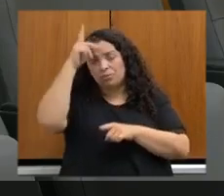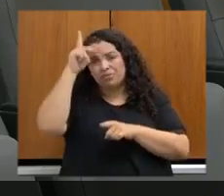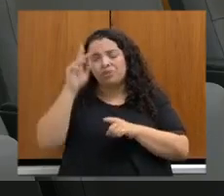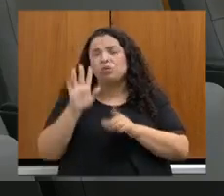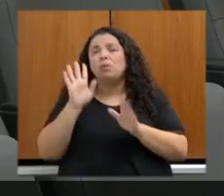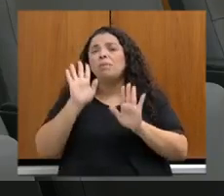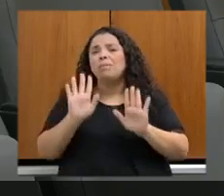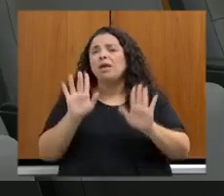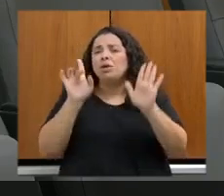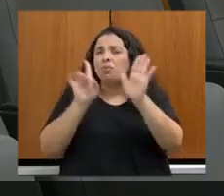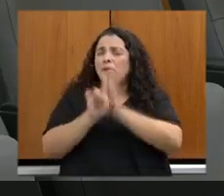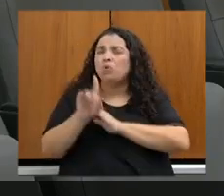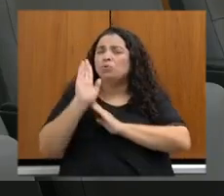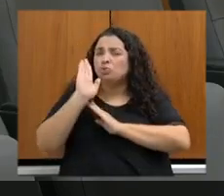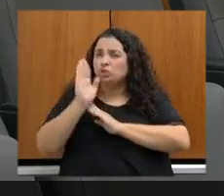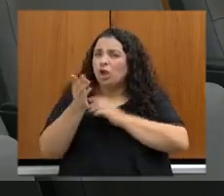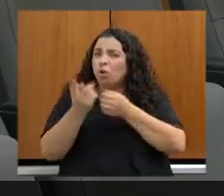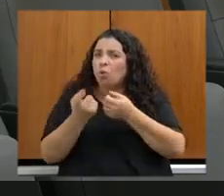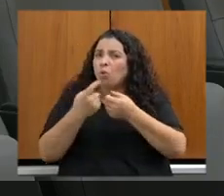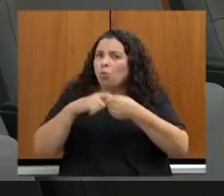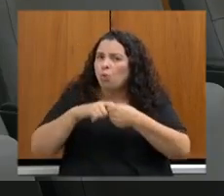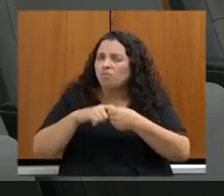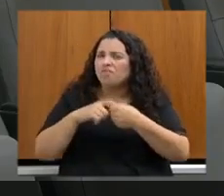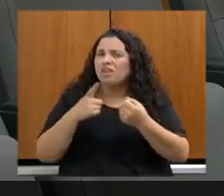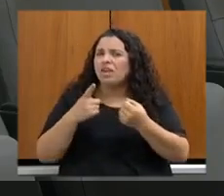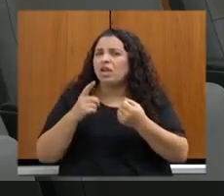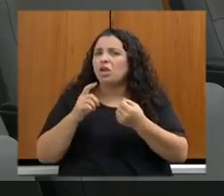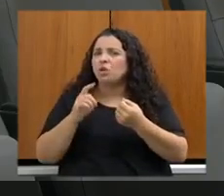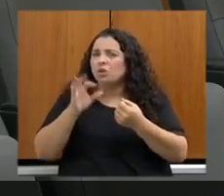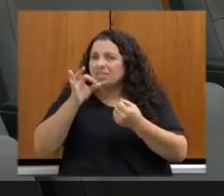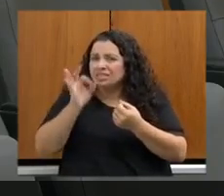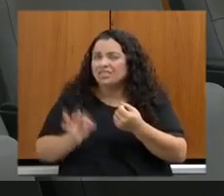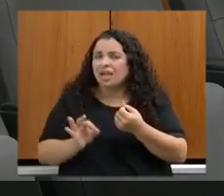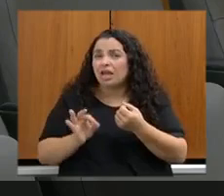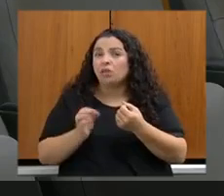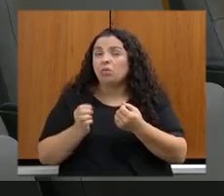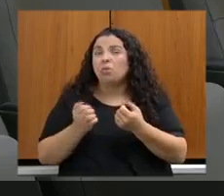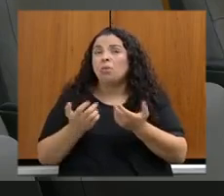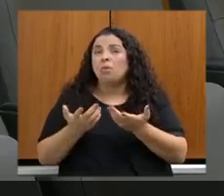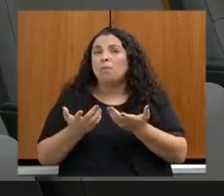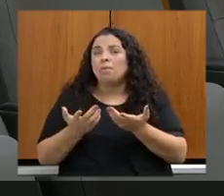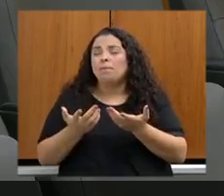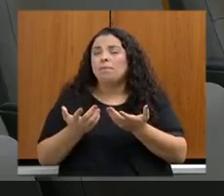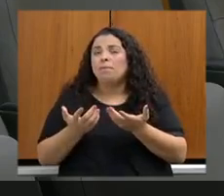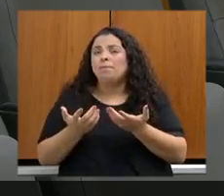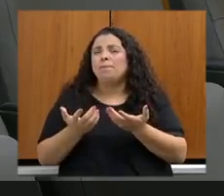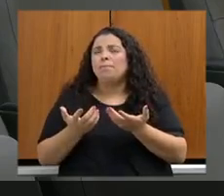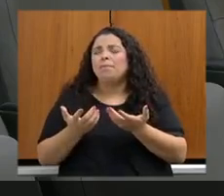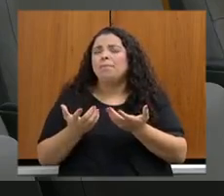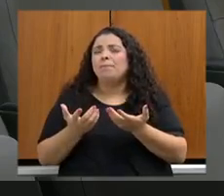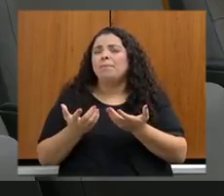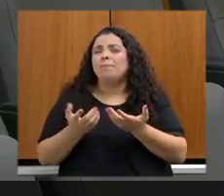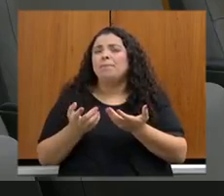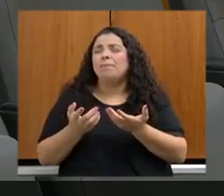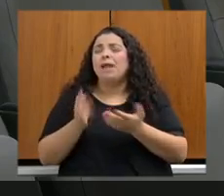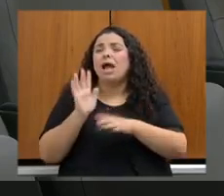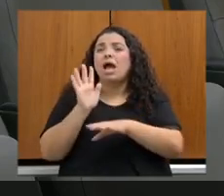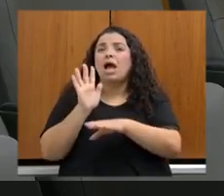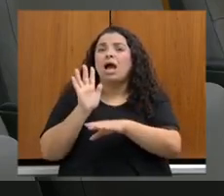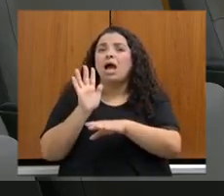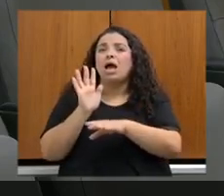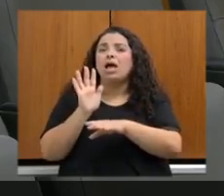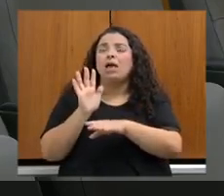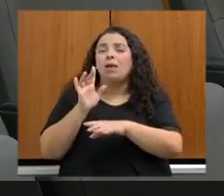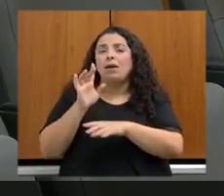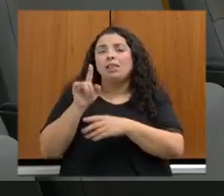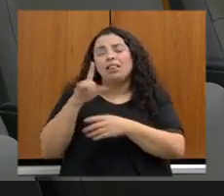fato, algum convênio ou alguma coisa concreta para delegar, principalmente, para aquelas prefeituras que têm pessoal,